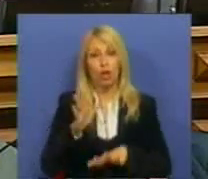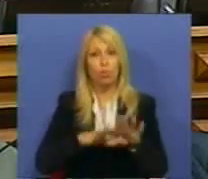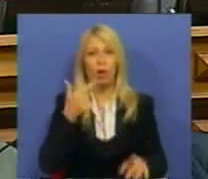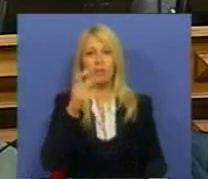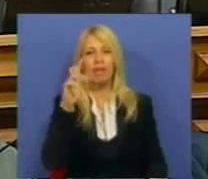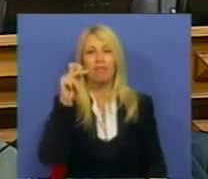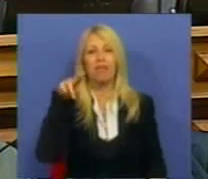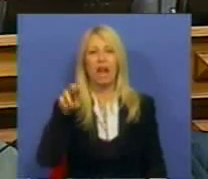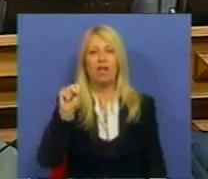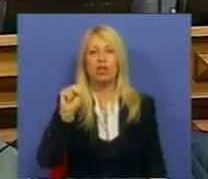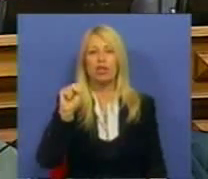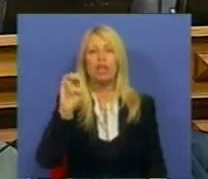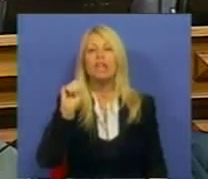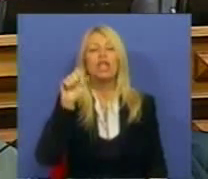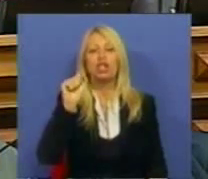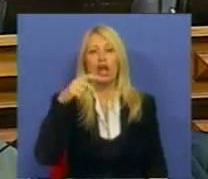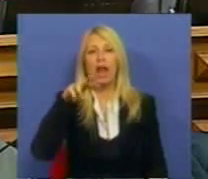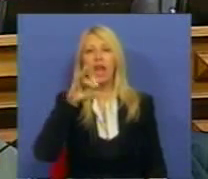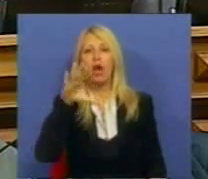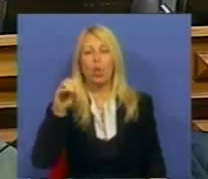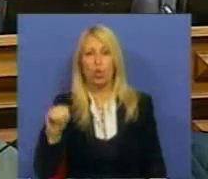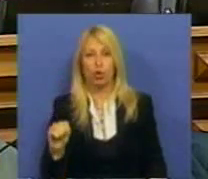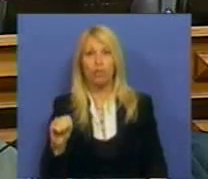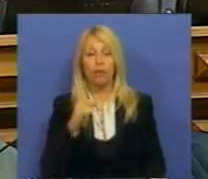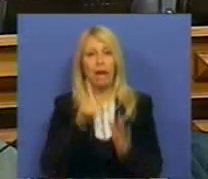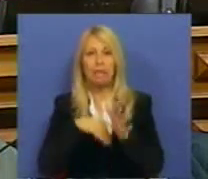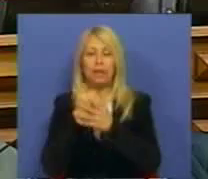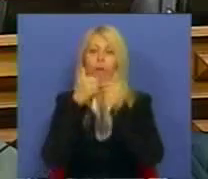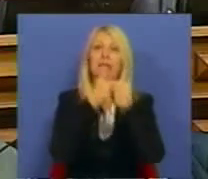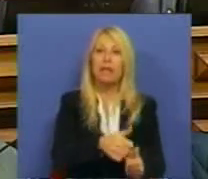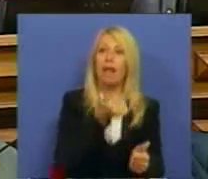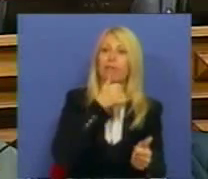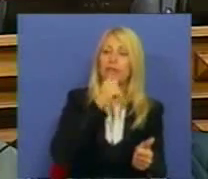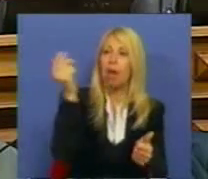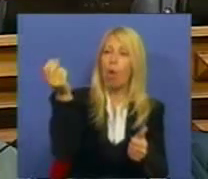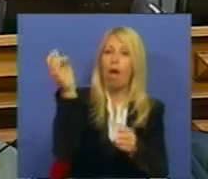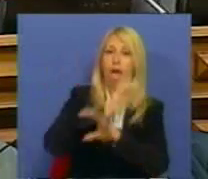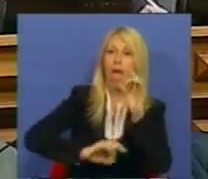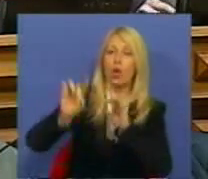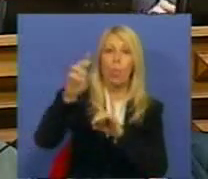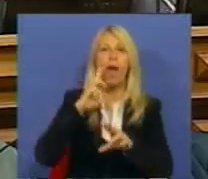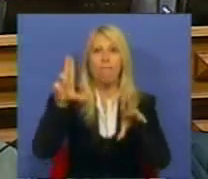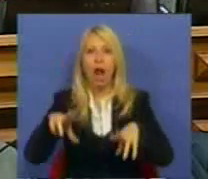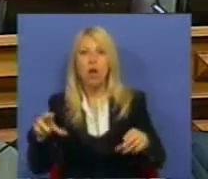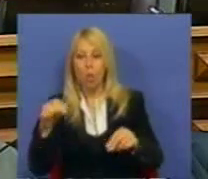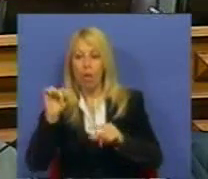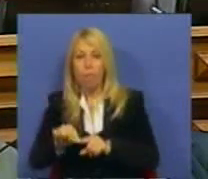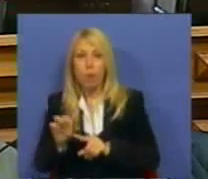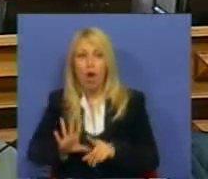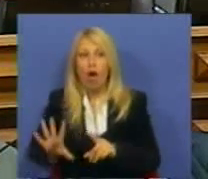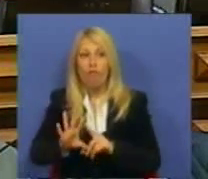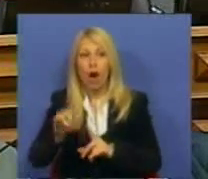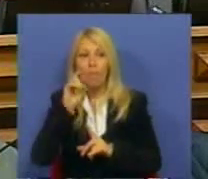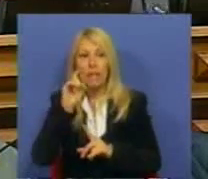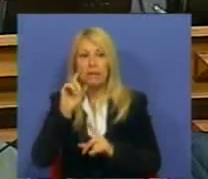tem seguido as decisões europeias e nunca tem recorrido ao mecanismo de salvaguarda. Com